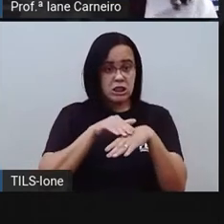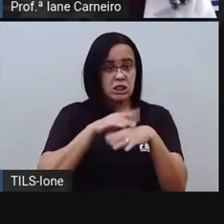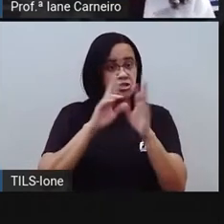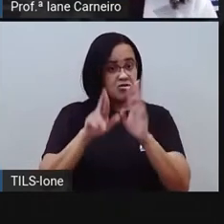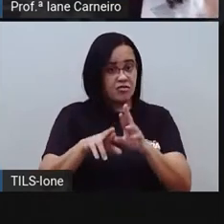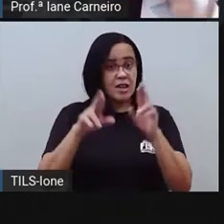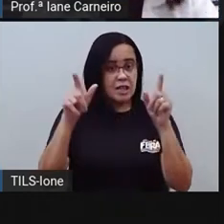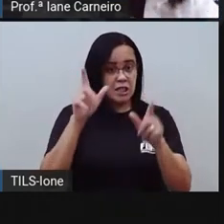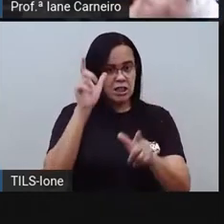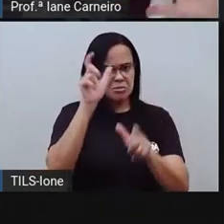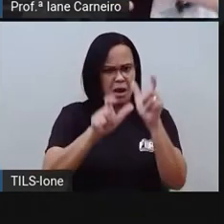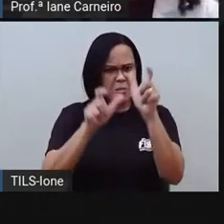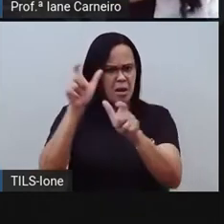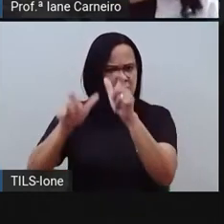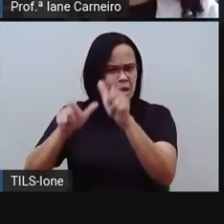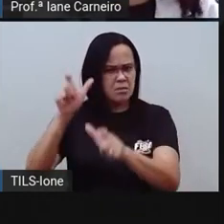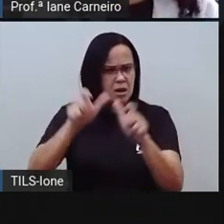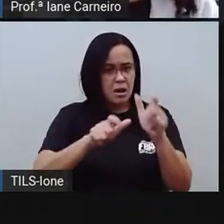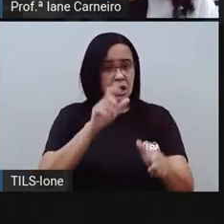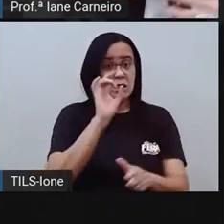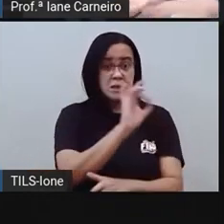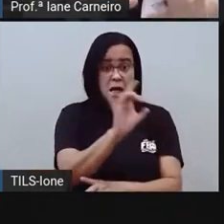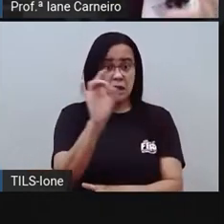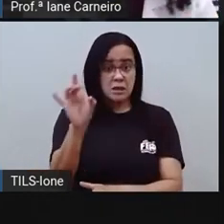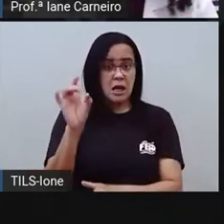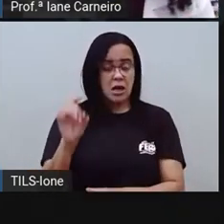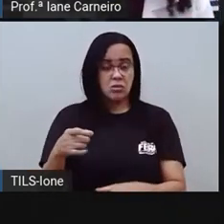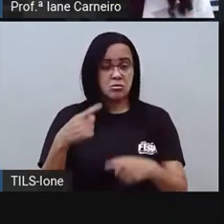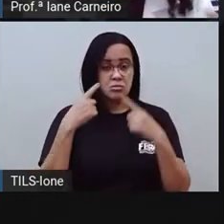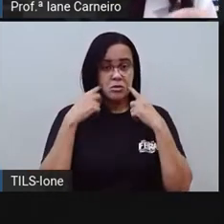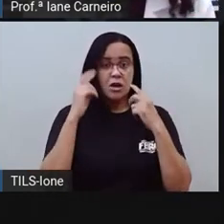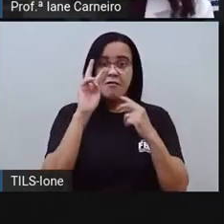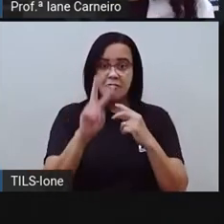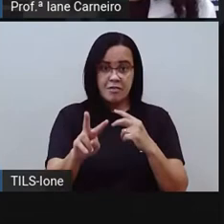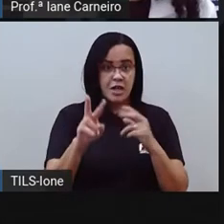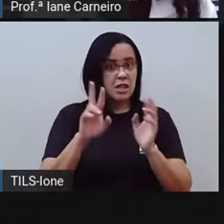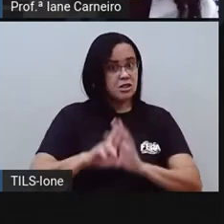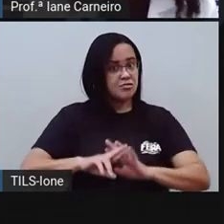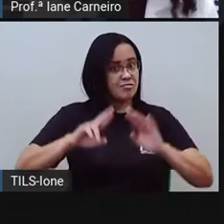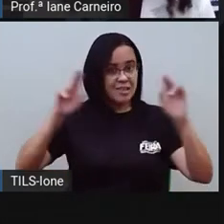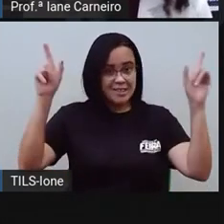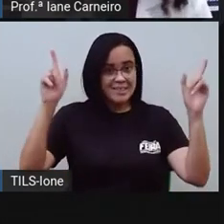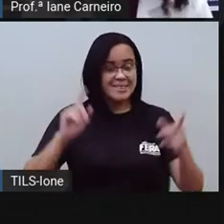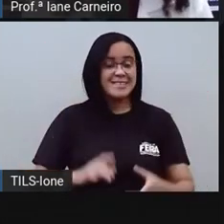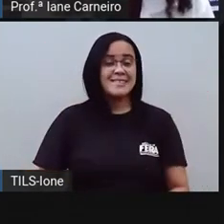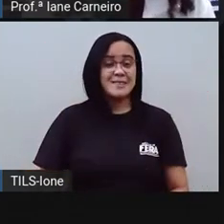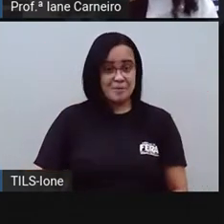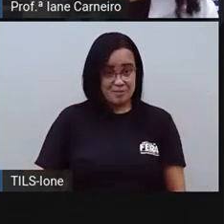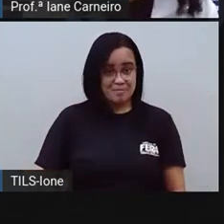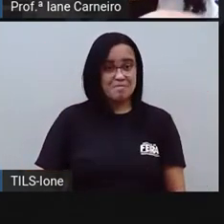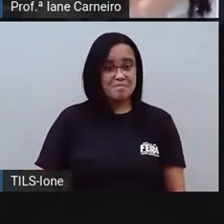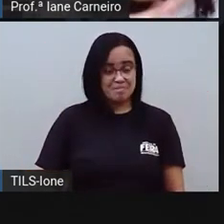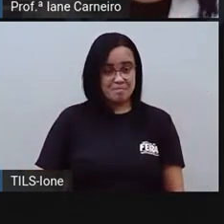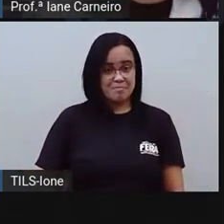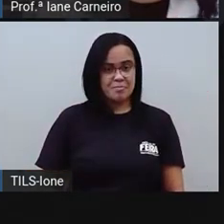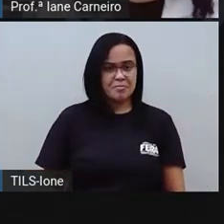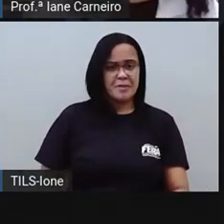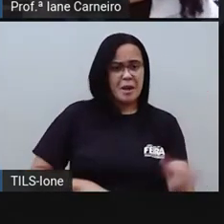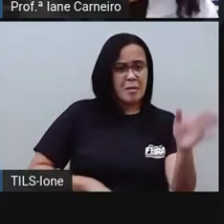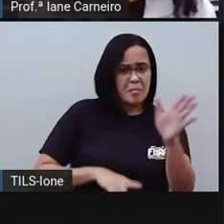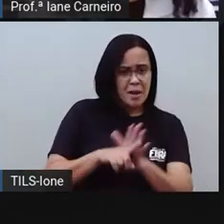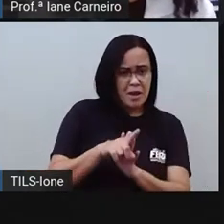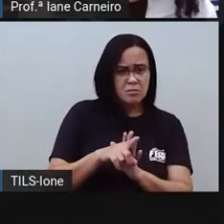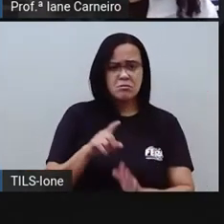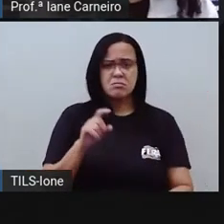aí diferentes. Só na característica física, já são pessoas diferentes. E aí se a gente for perguntar, quem aqui desse